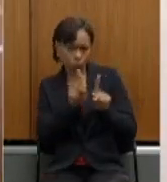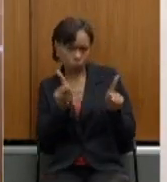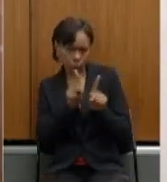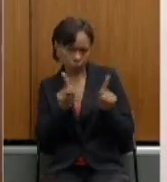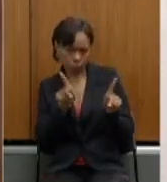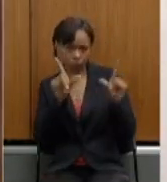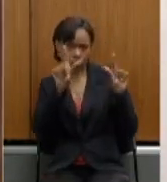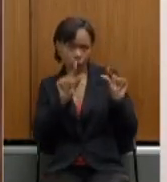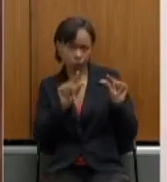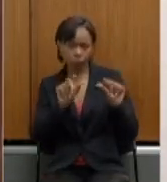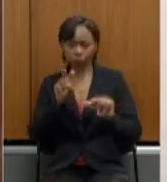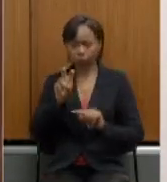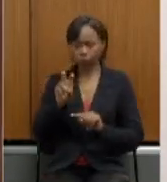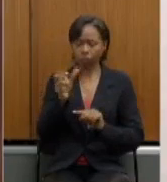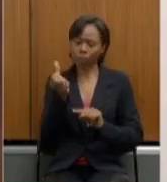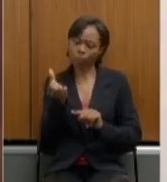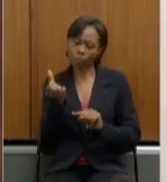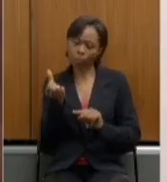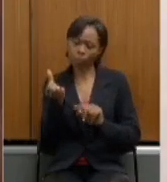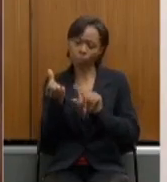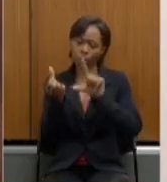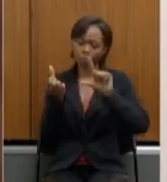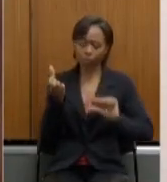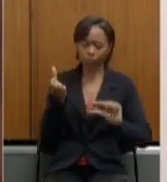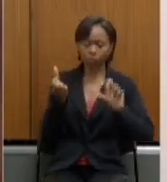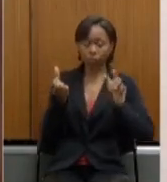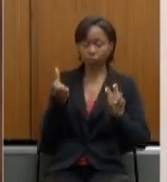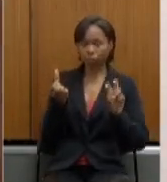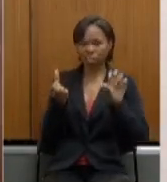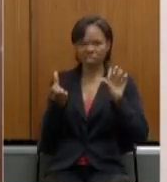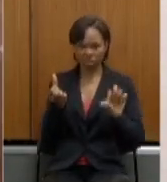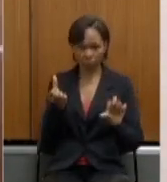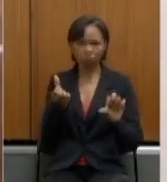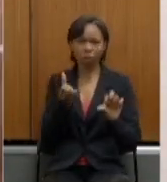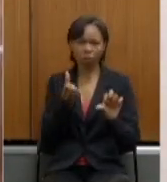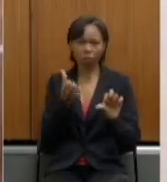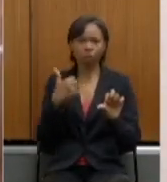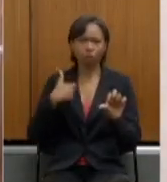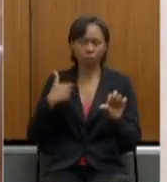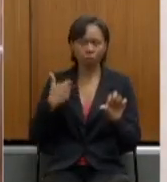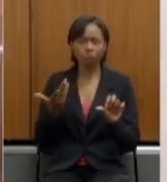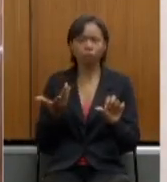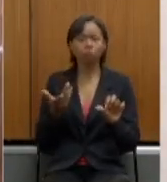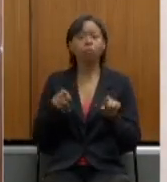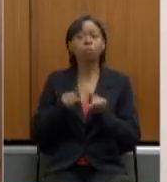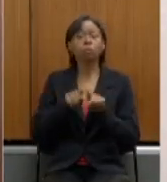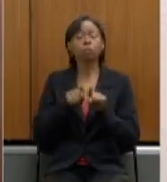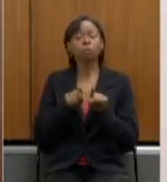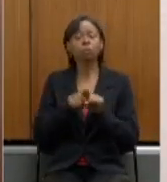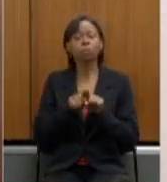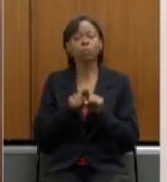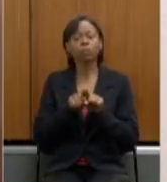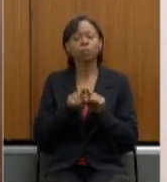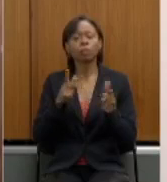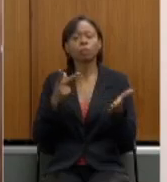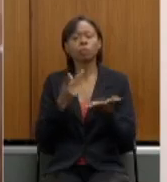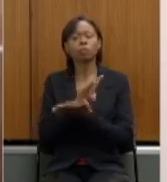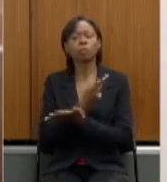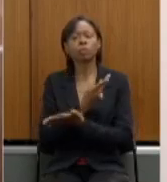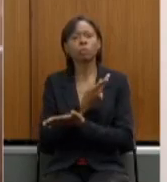reduziram 56 para 59 anos nós também tivemos a